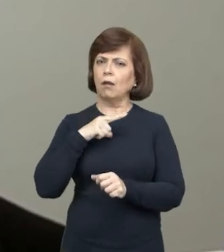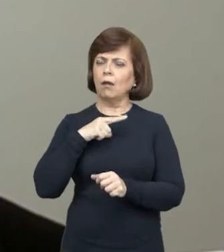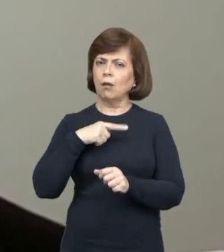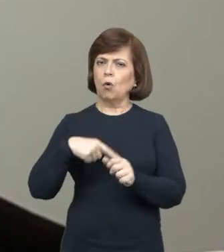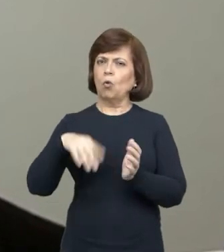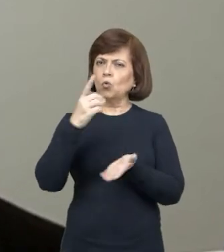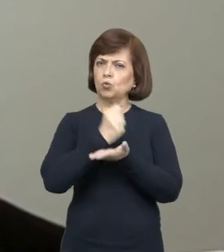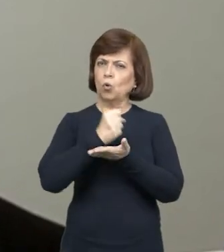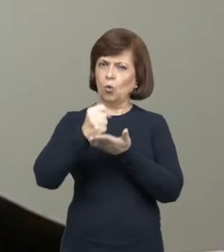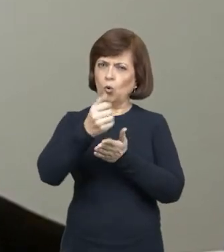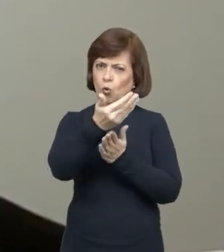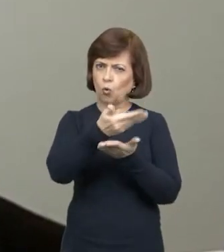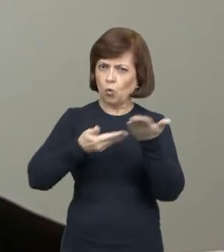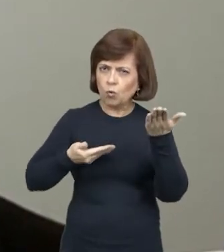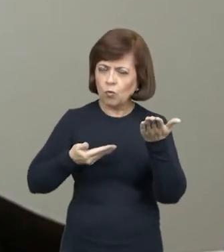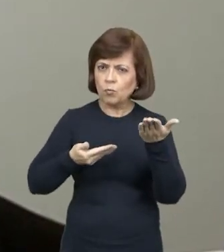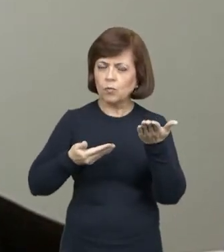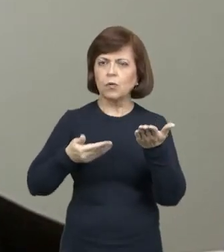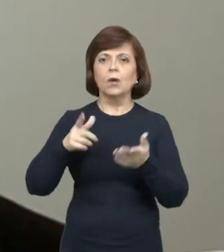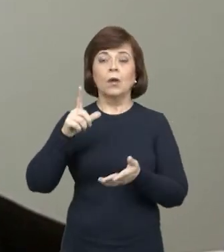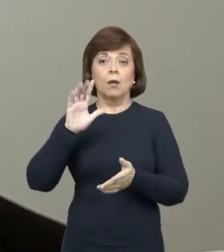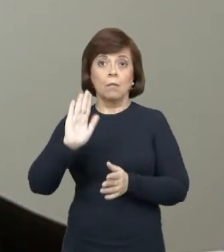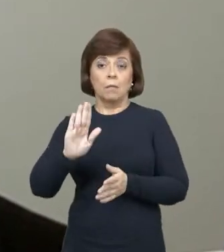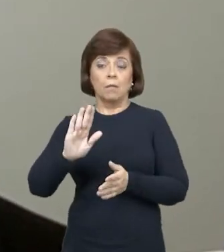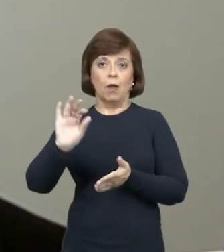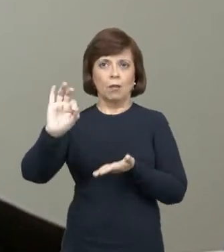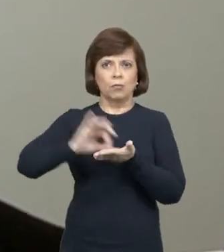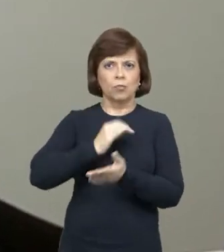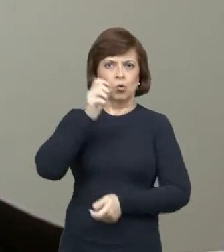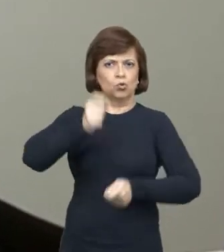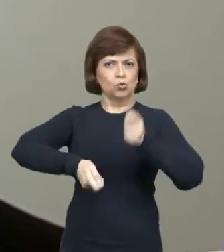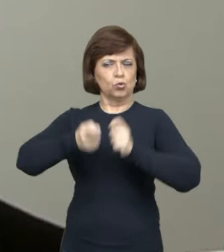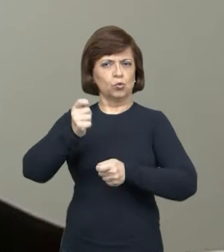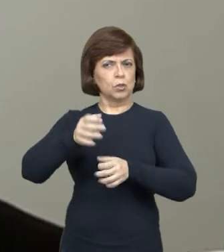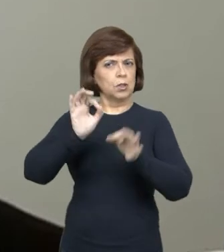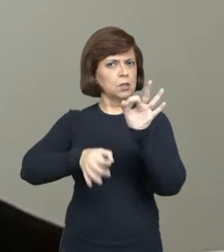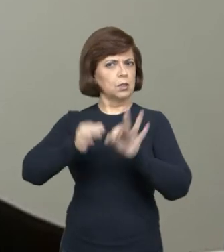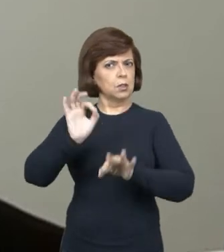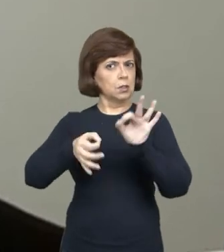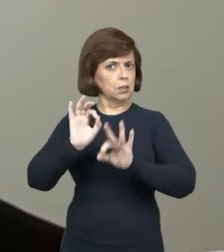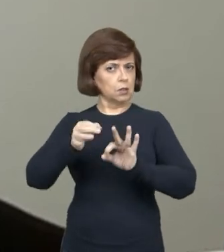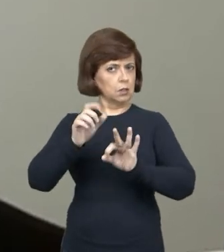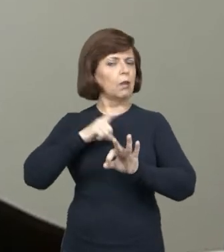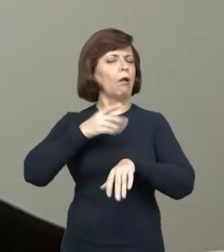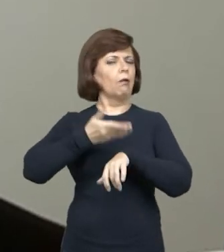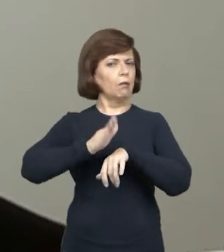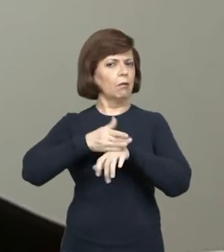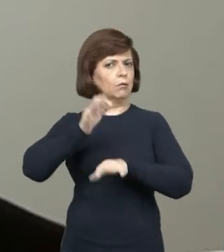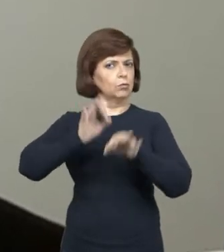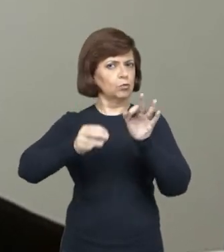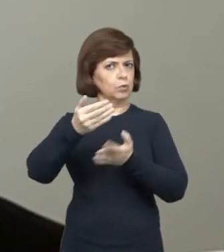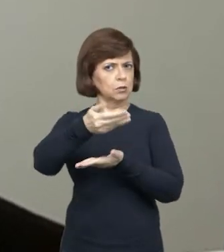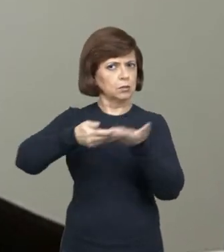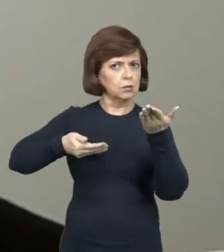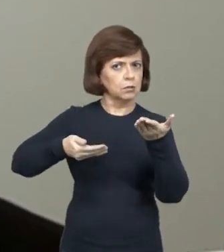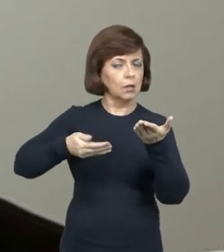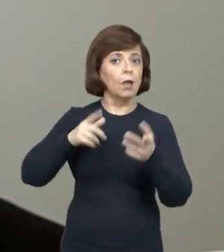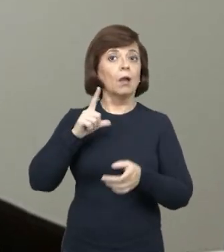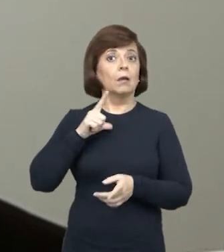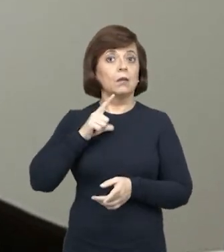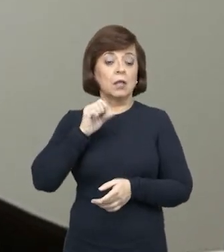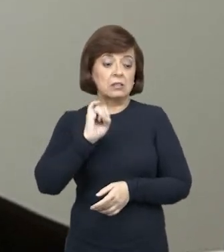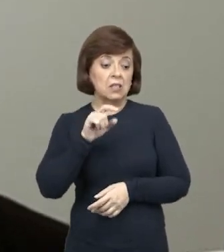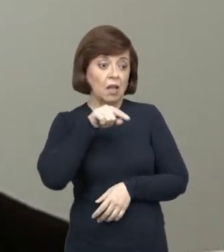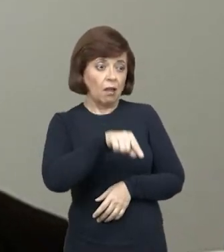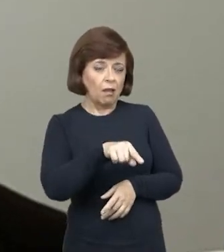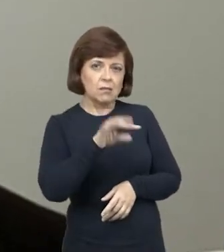que tem natureza de título executivo, mas homologado em juízo, ou seja, um título executivo judicial, e que nem mesmo com